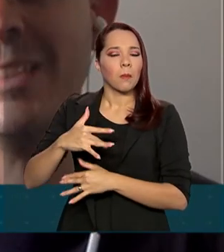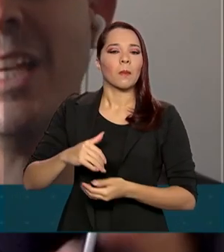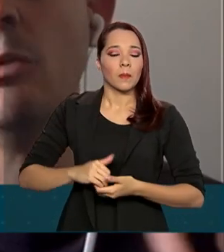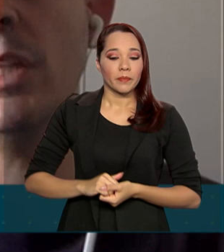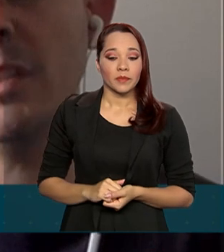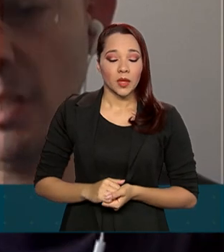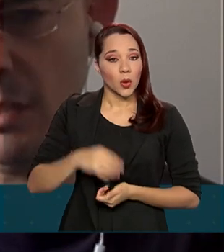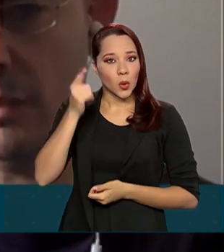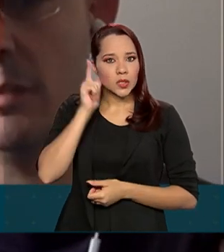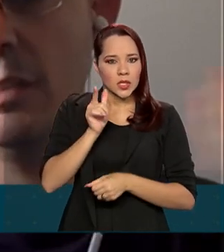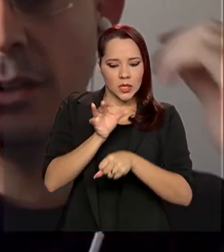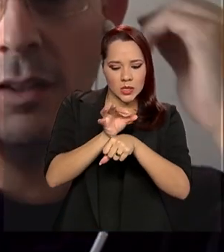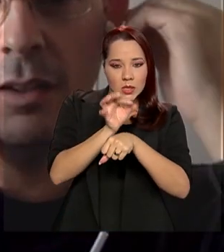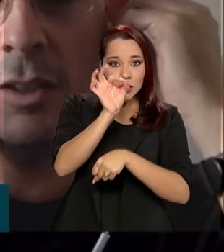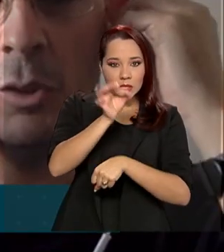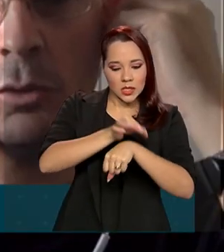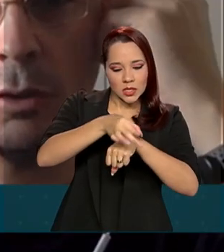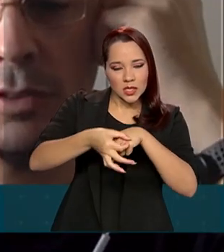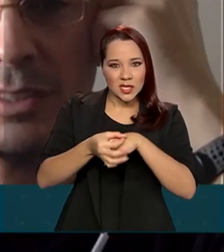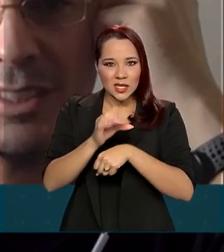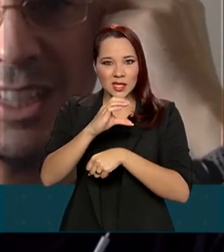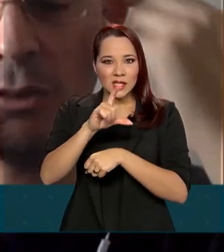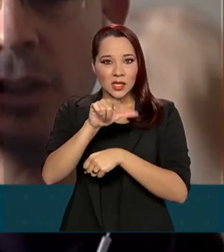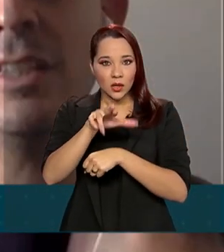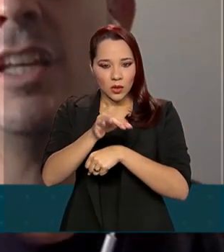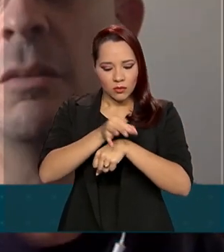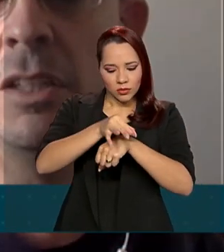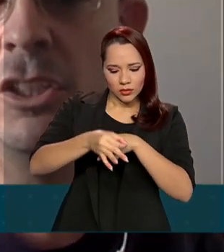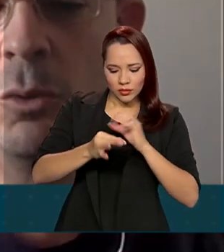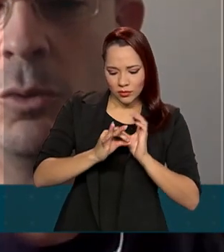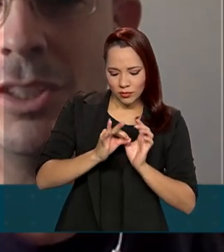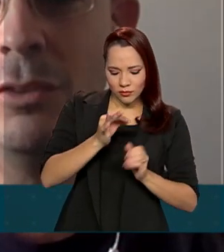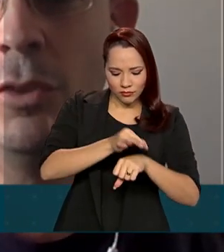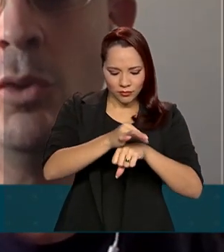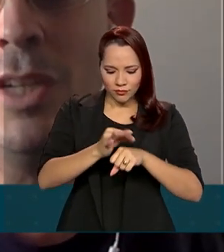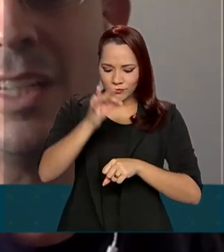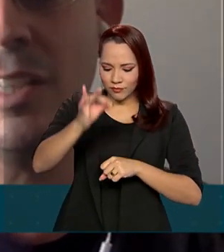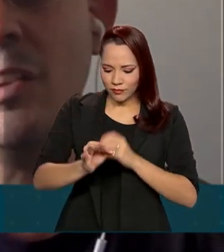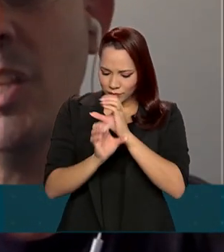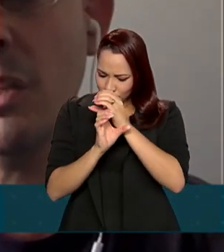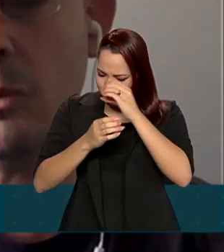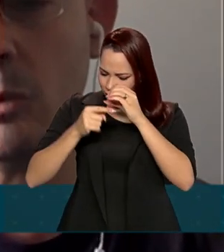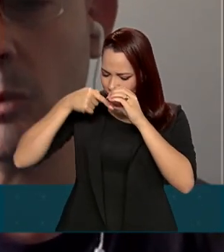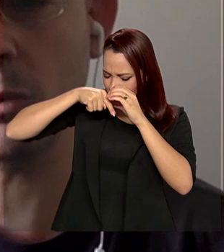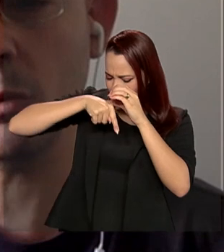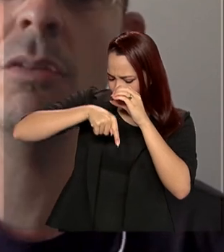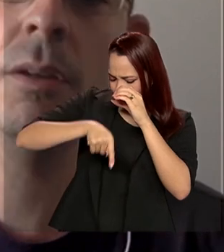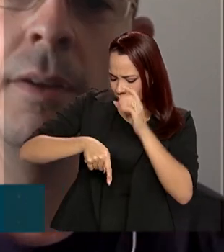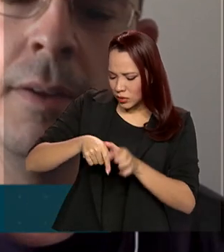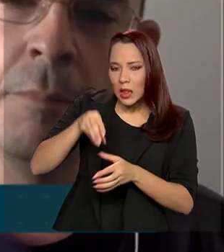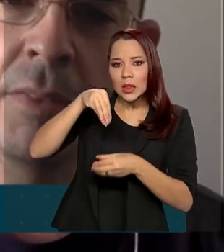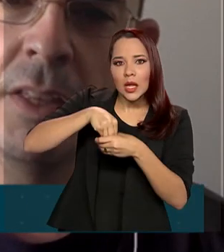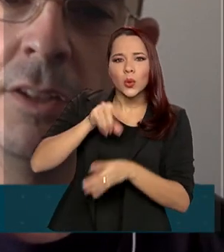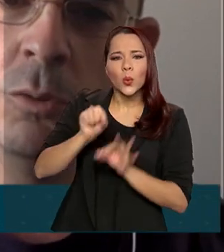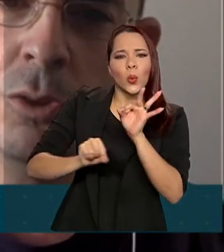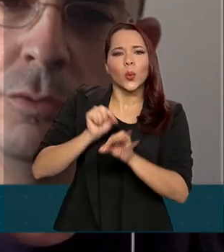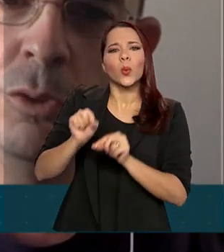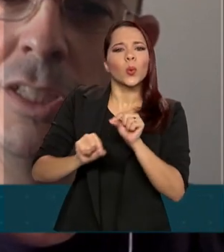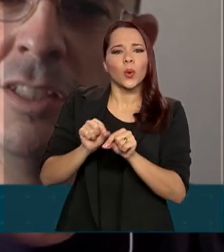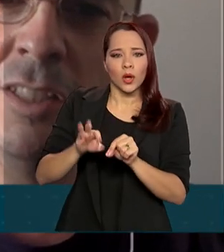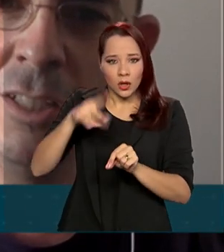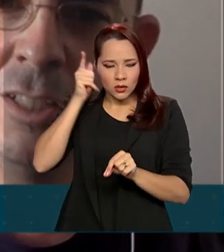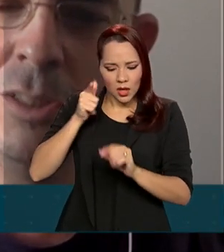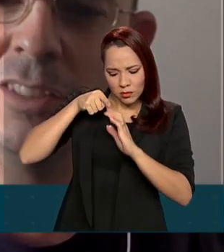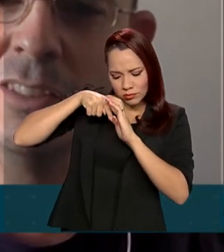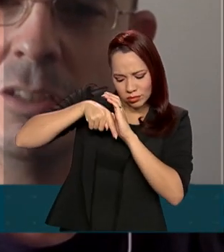conseguir ver uma célula inteira, e não só ver essa célula inteira, mas a gente vai conseguir ver o que tem dentro dessa célula, e não